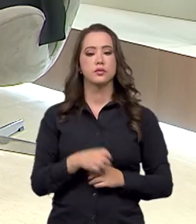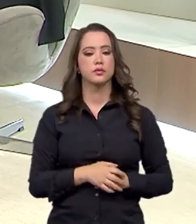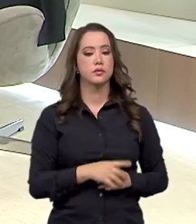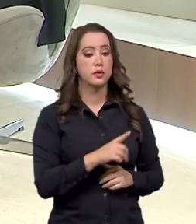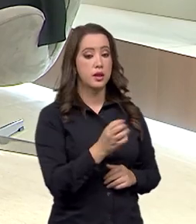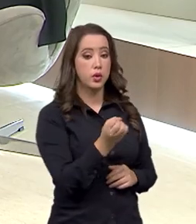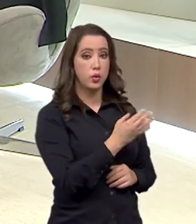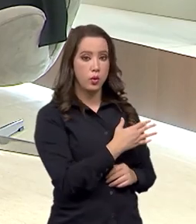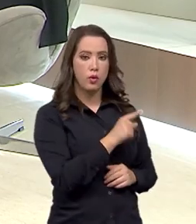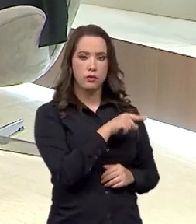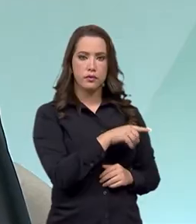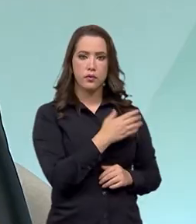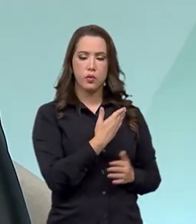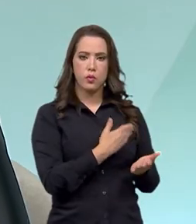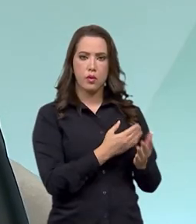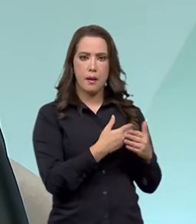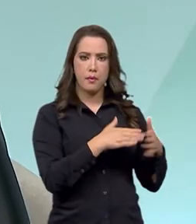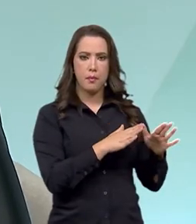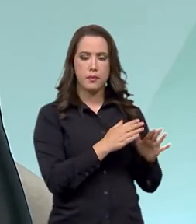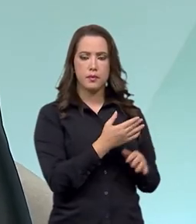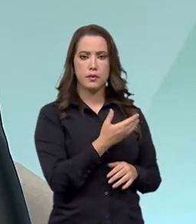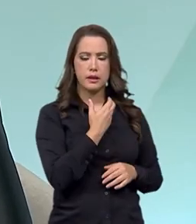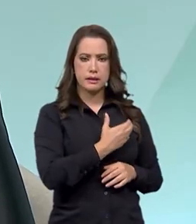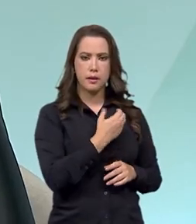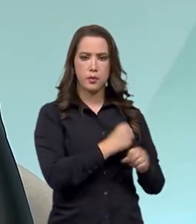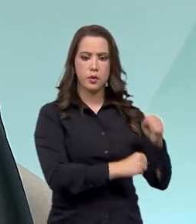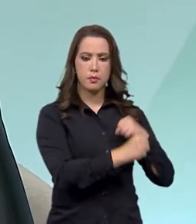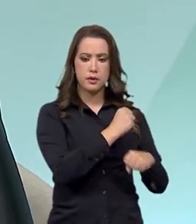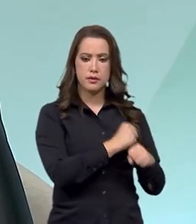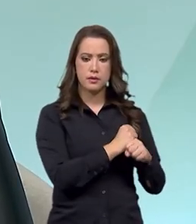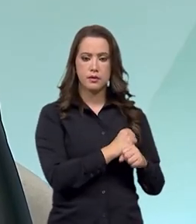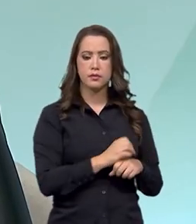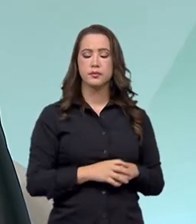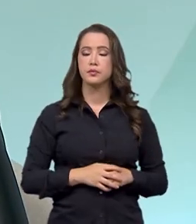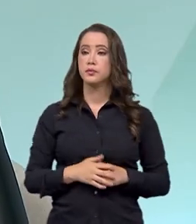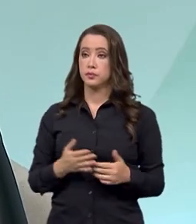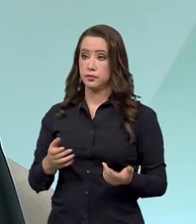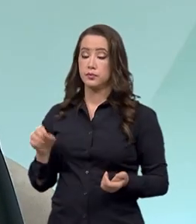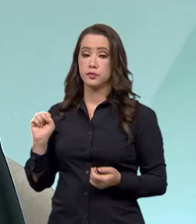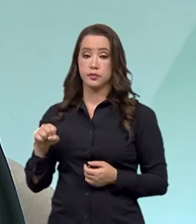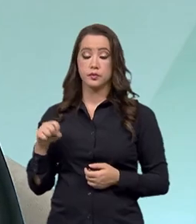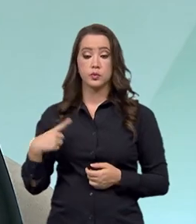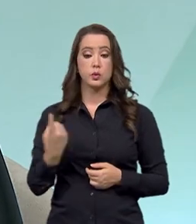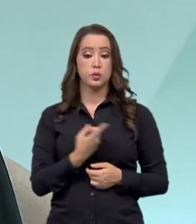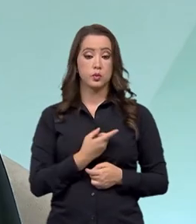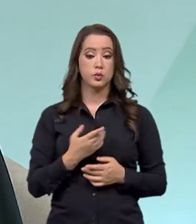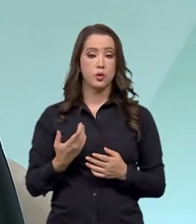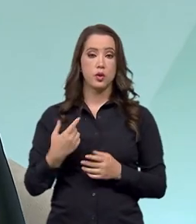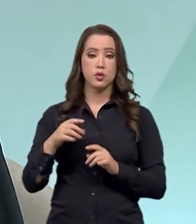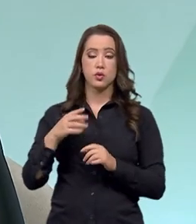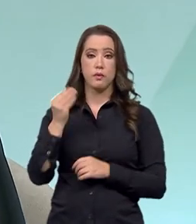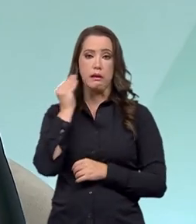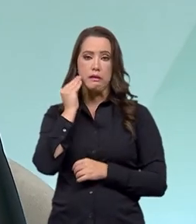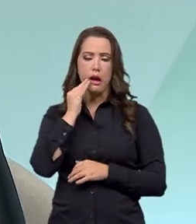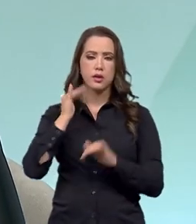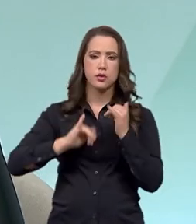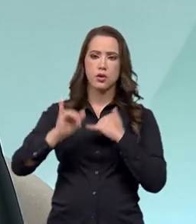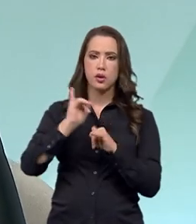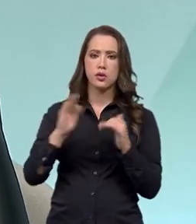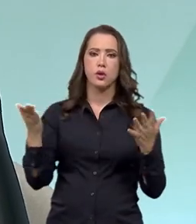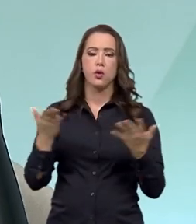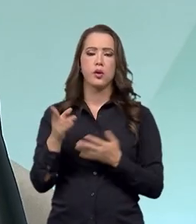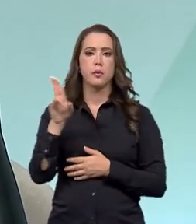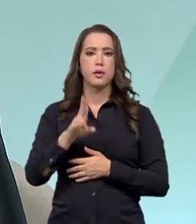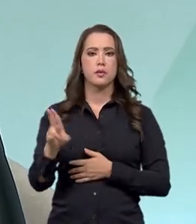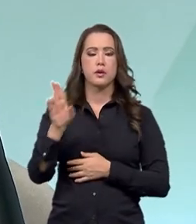lançado em dezembro do ano passado? É, ele foi lançado ano passado e estamos já fazendo vários testes para implementar agora nos